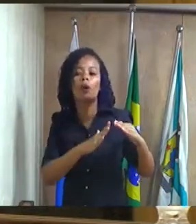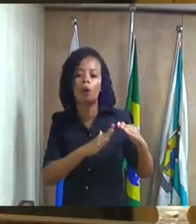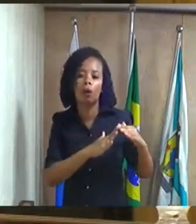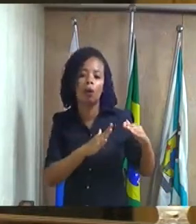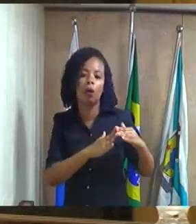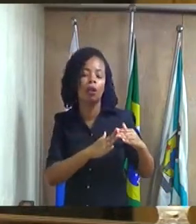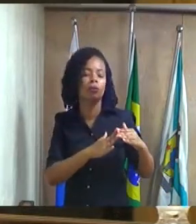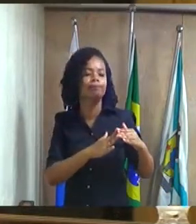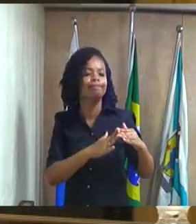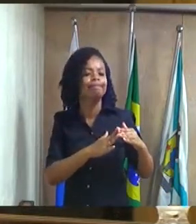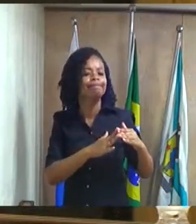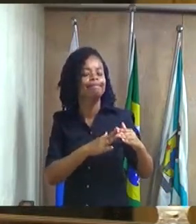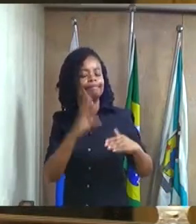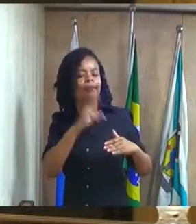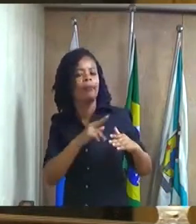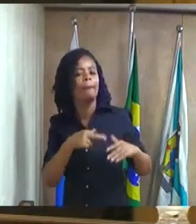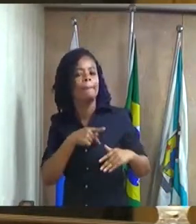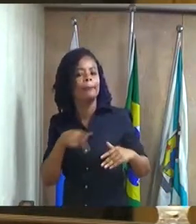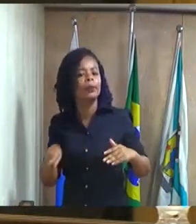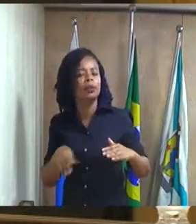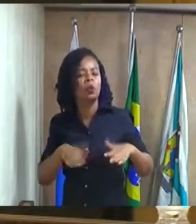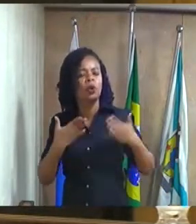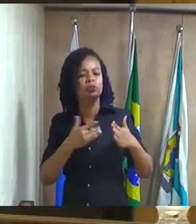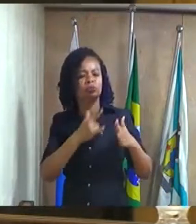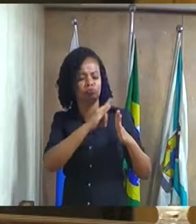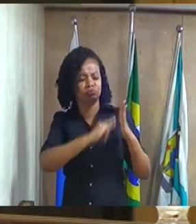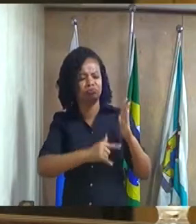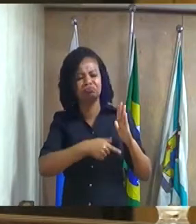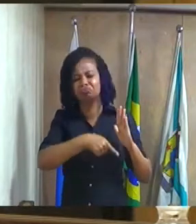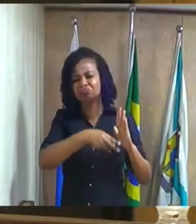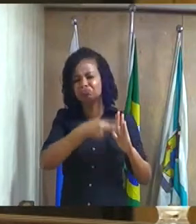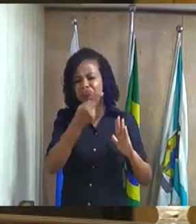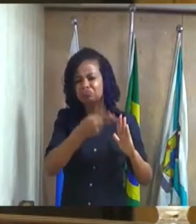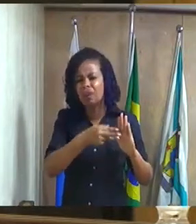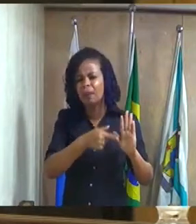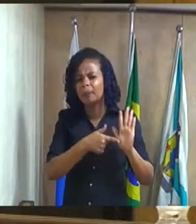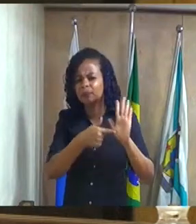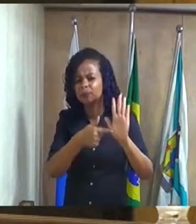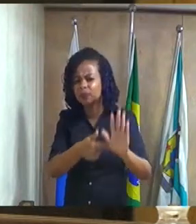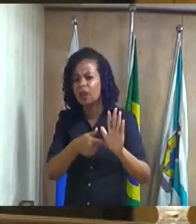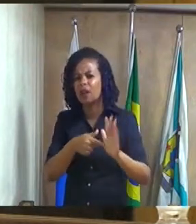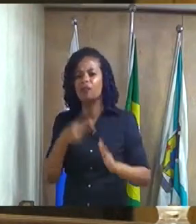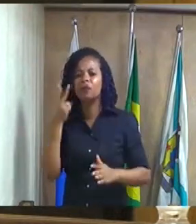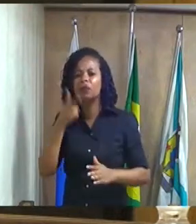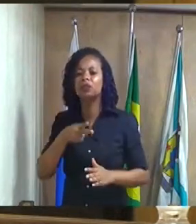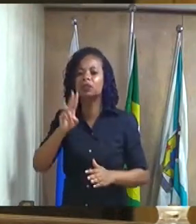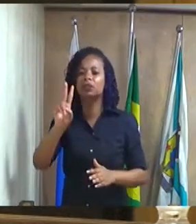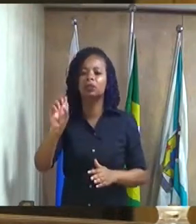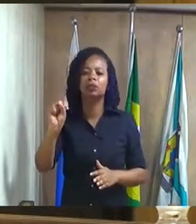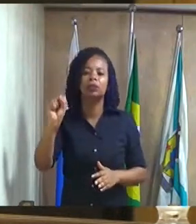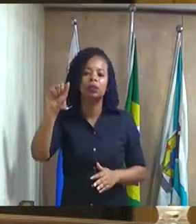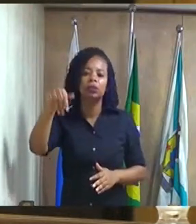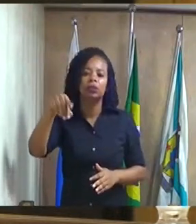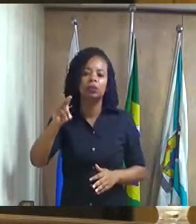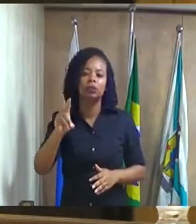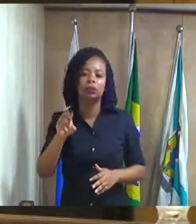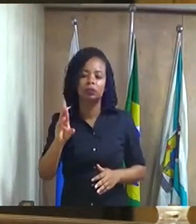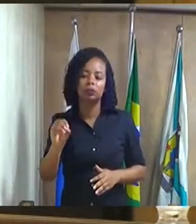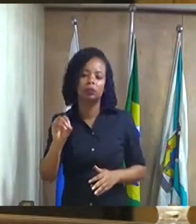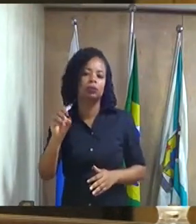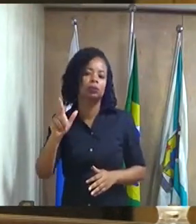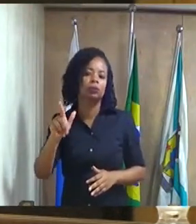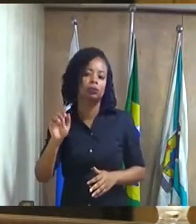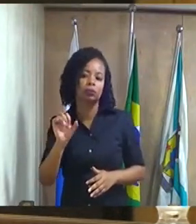quando vê um requerimento desse apresentado pelo vereador Sandu Leres e presidente desta casa